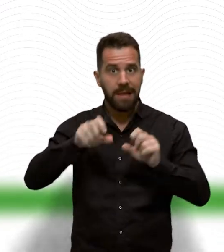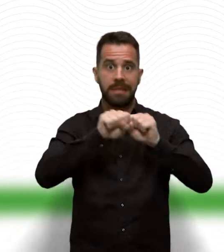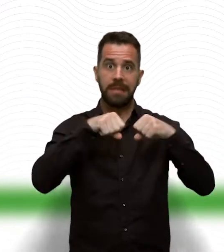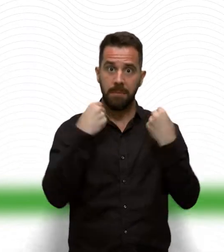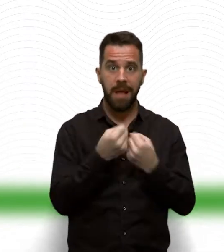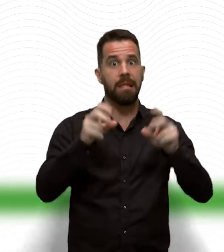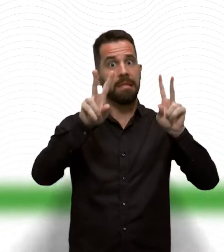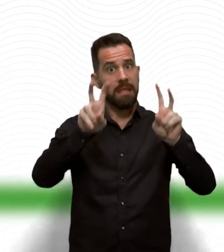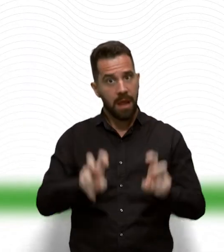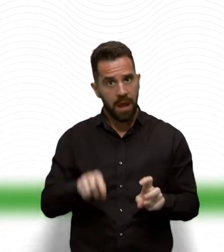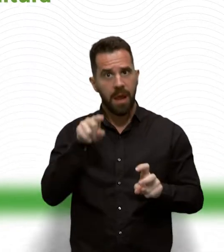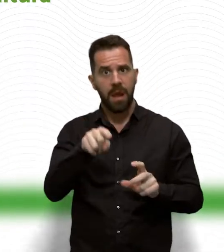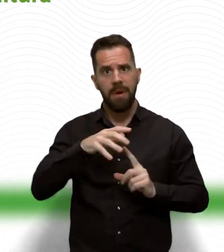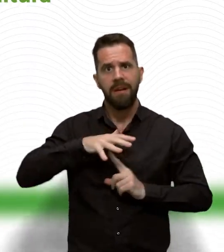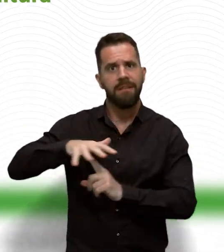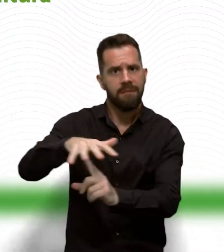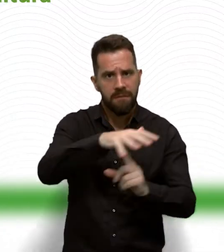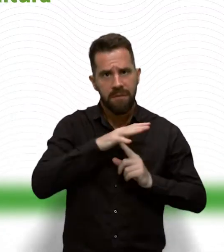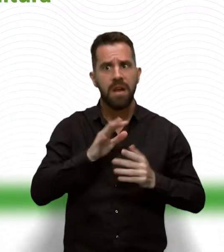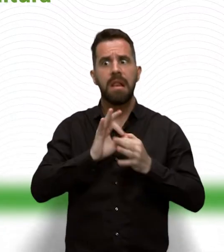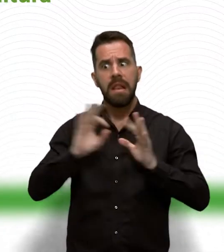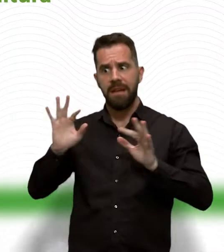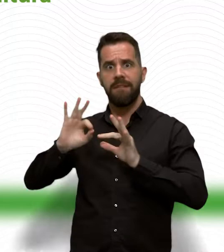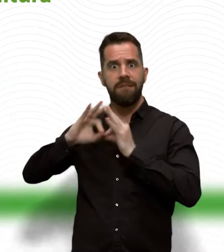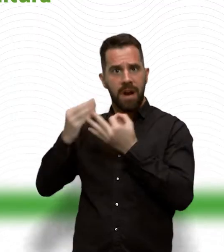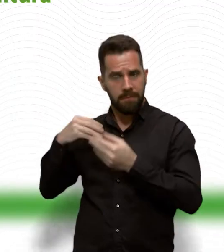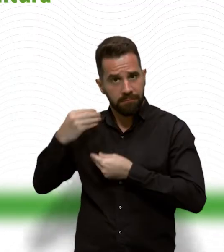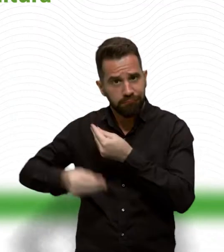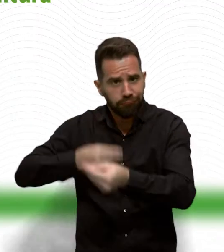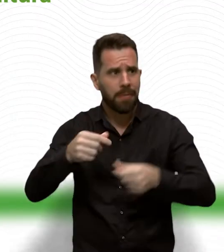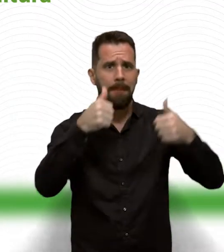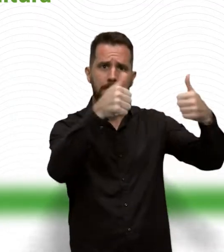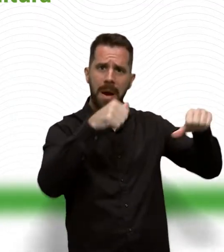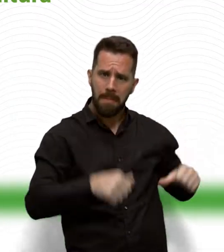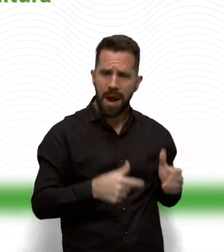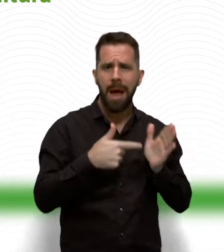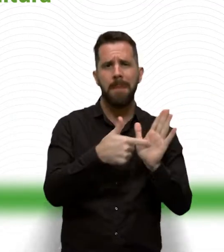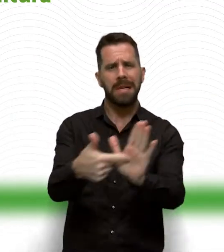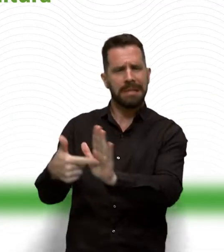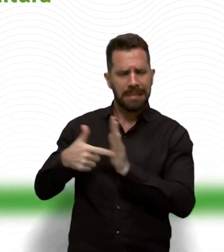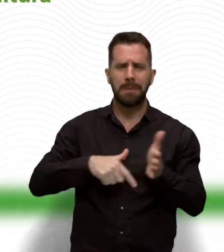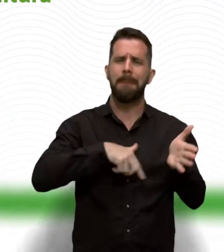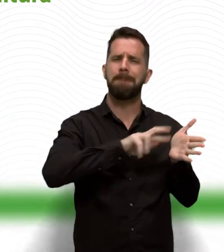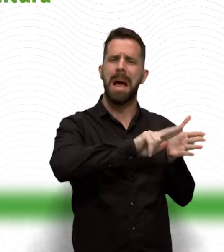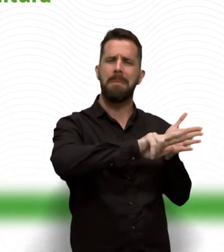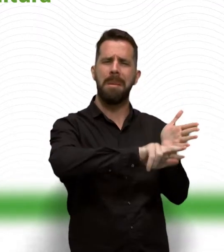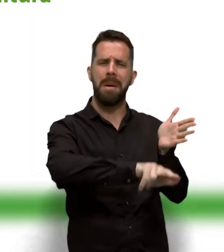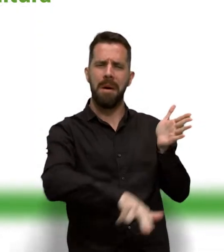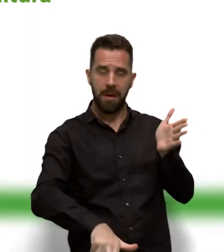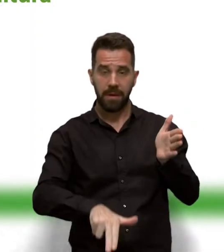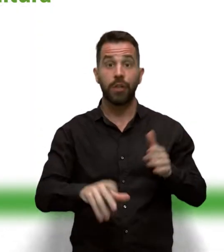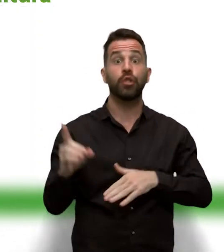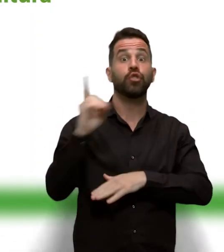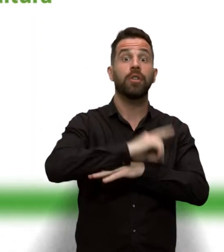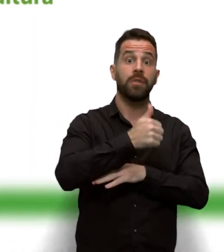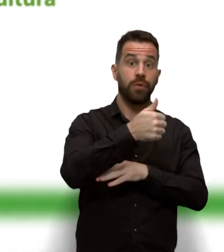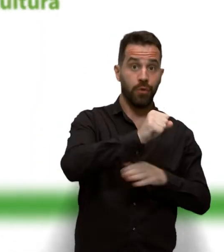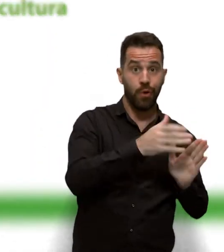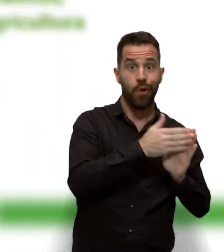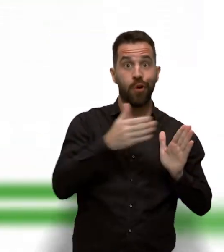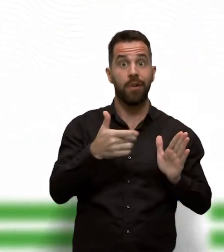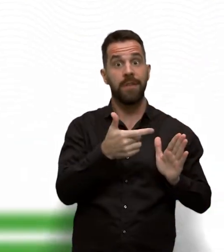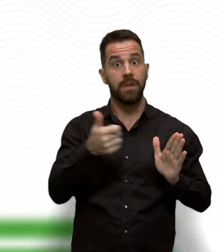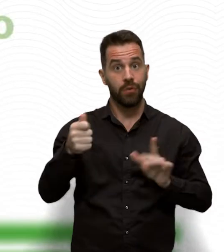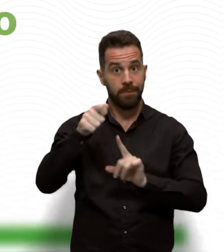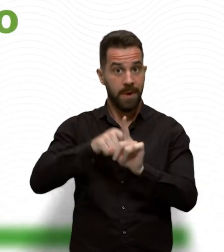temáticos, feira livre de agricultura familiar, estandes, apresentações e muito mais. De